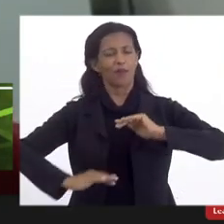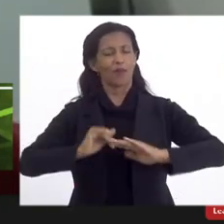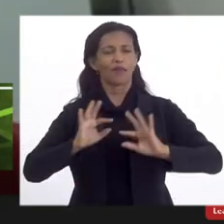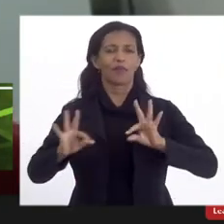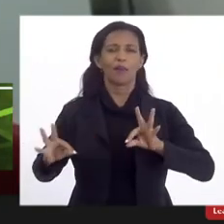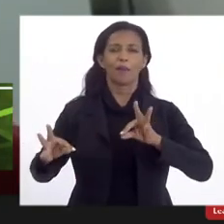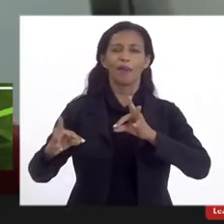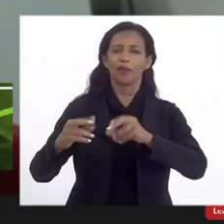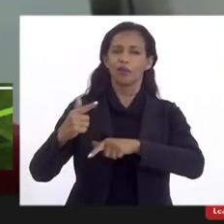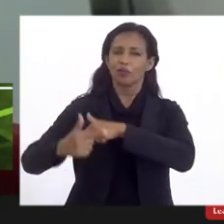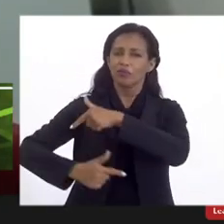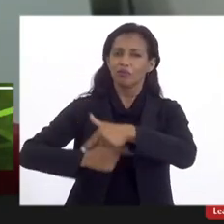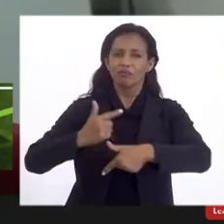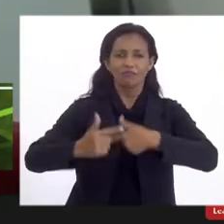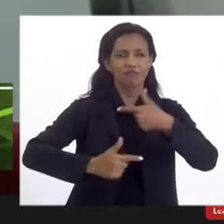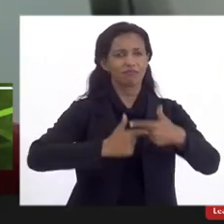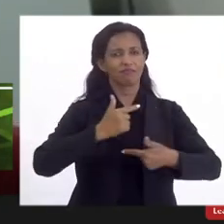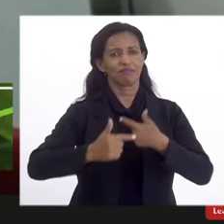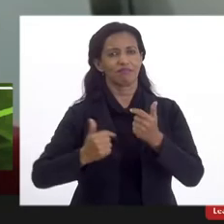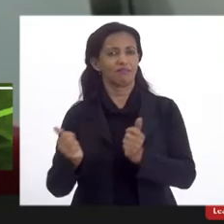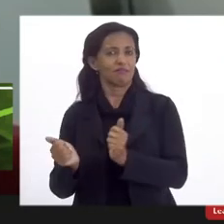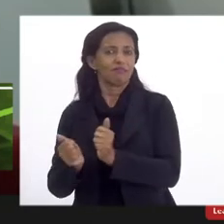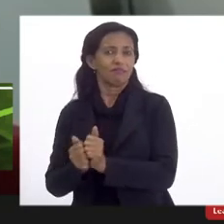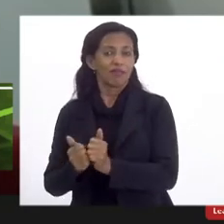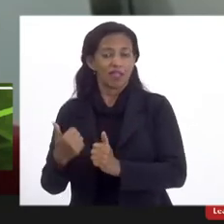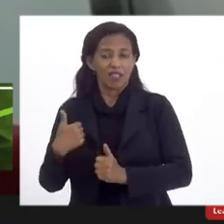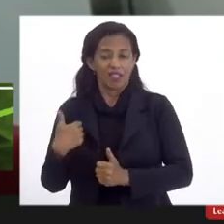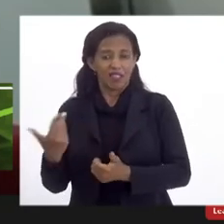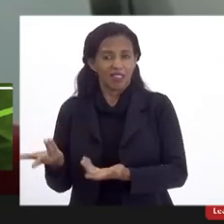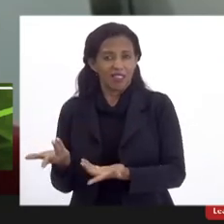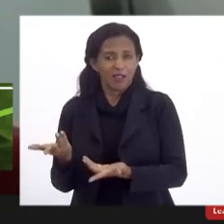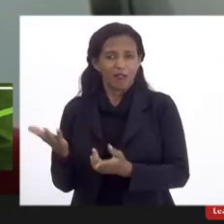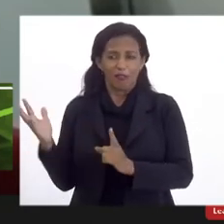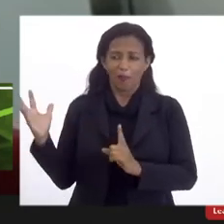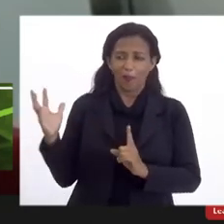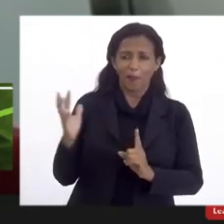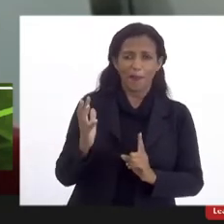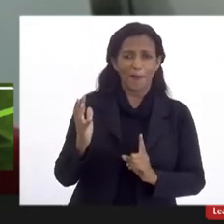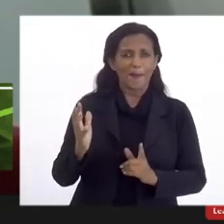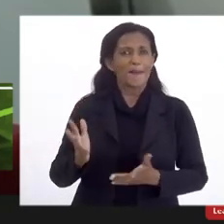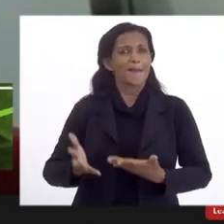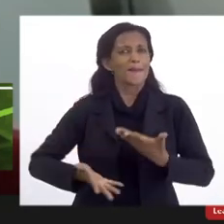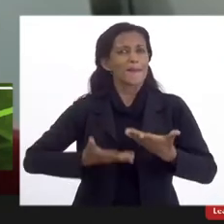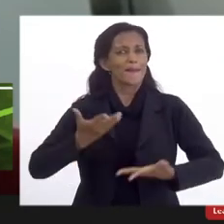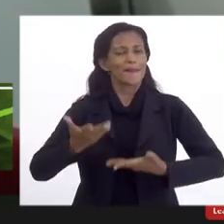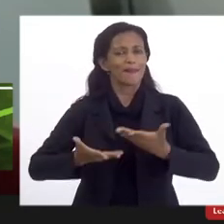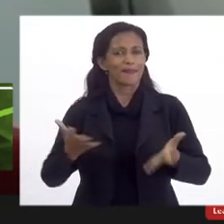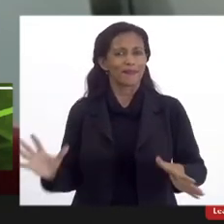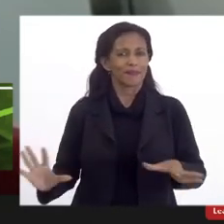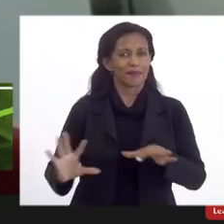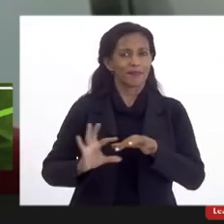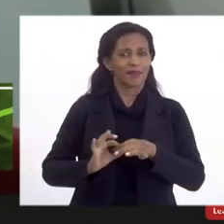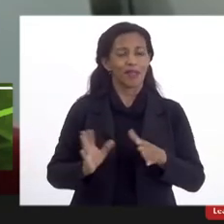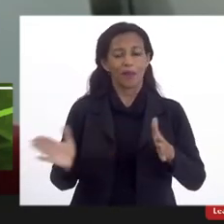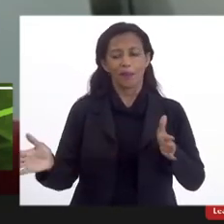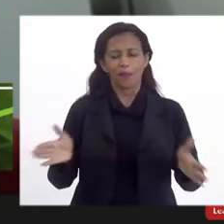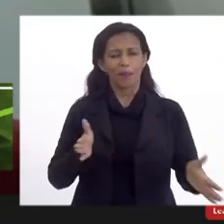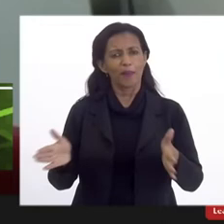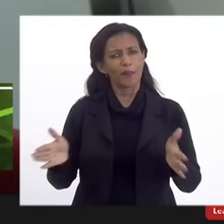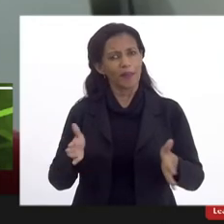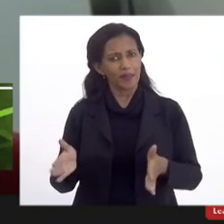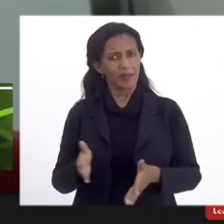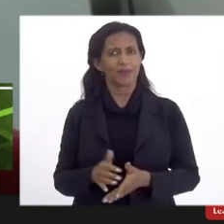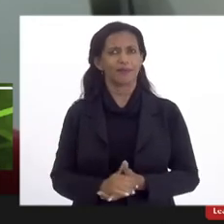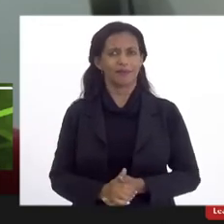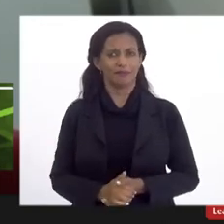nós que aqui trabalhamos. Eu fui entusiasta dessa consolidação da UESO por um período muito grande,